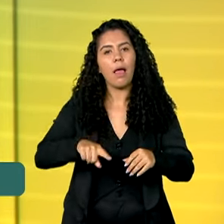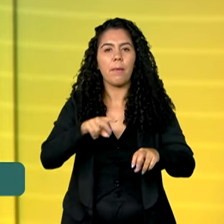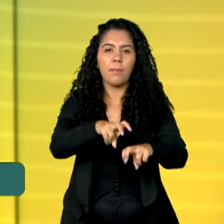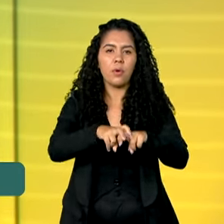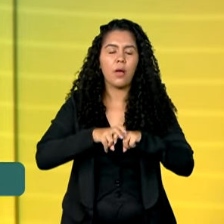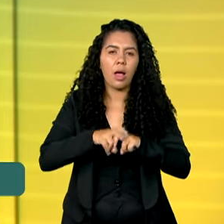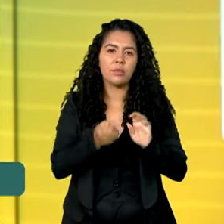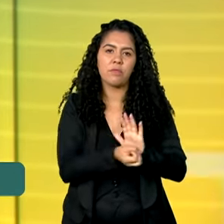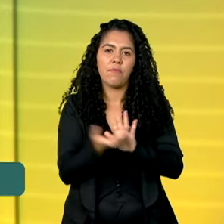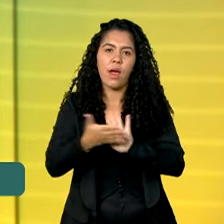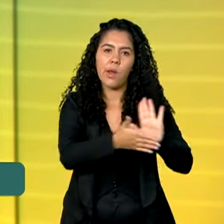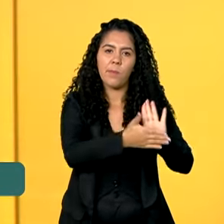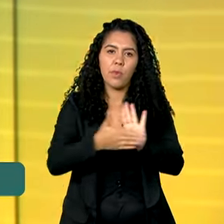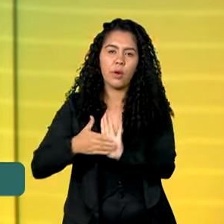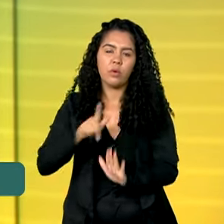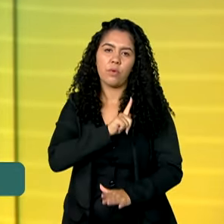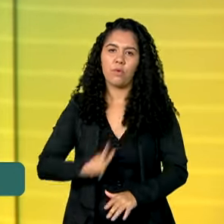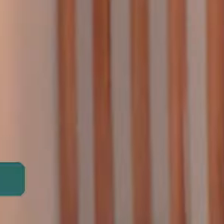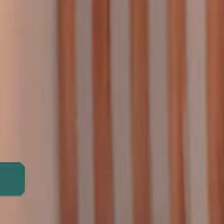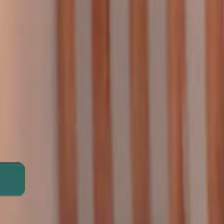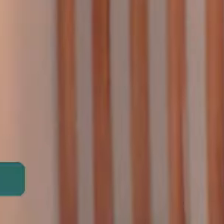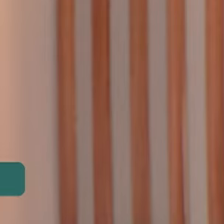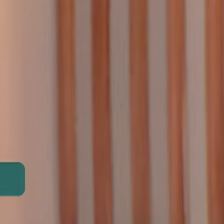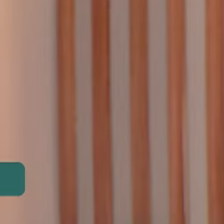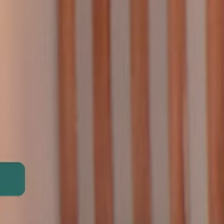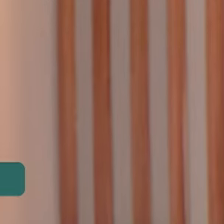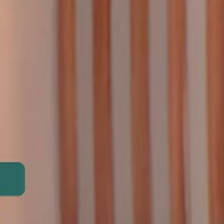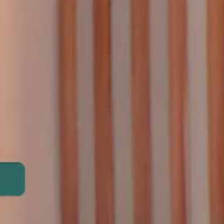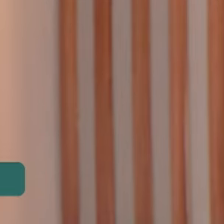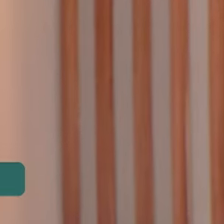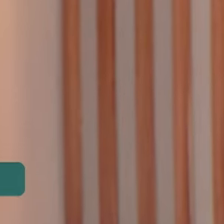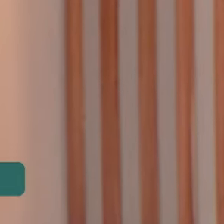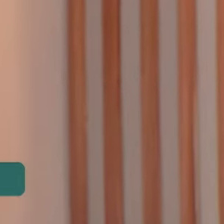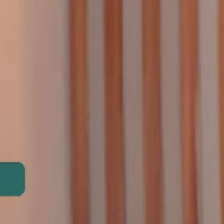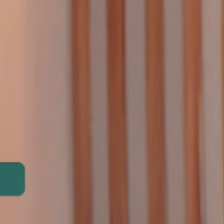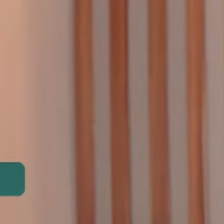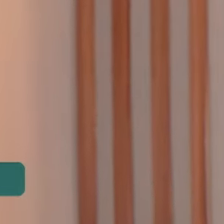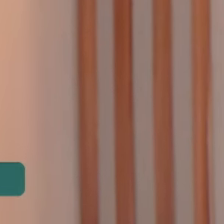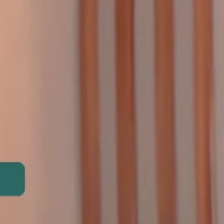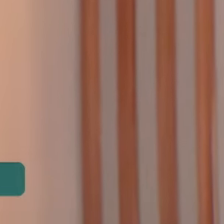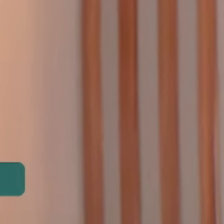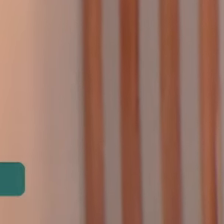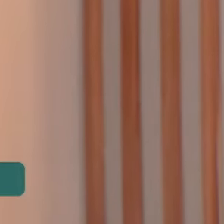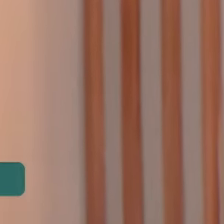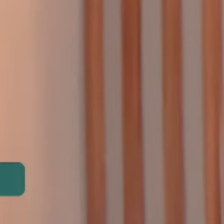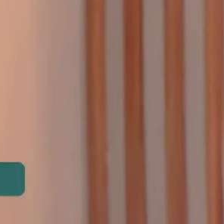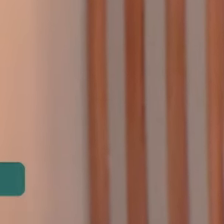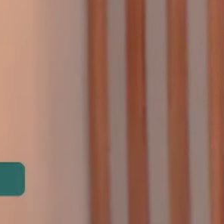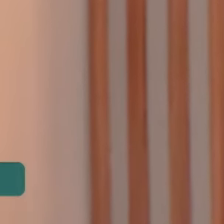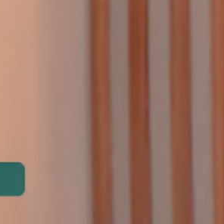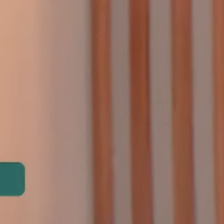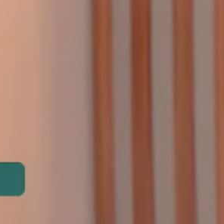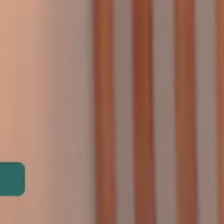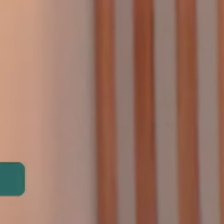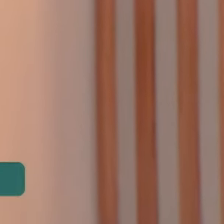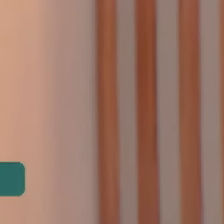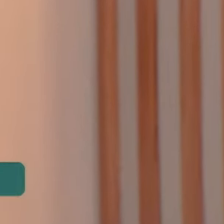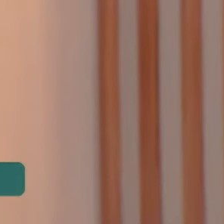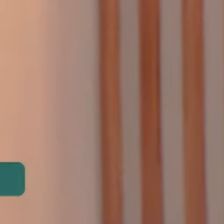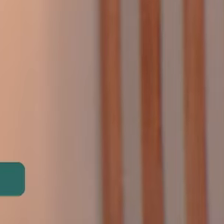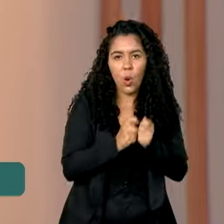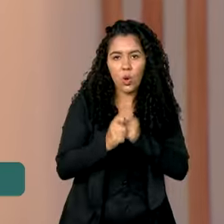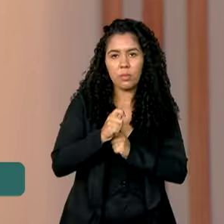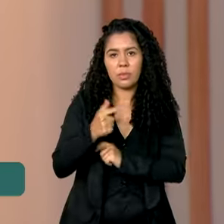federal elaborou nos últimos meses. O ministro informou ainda que as medidas vão gerar uma economia de 70